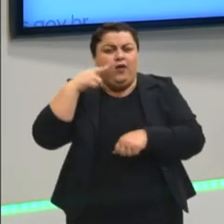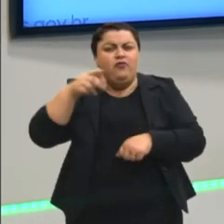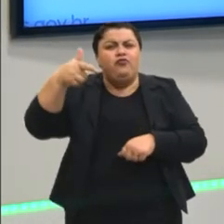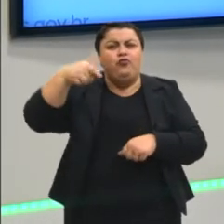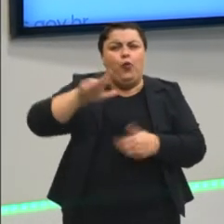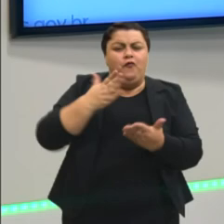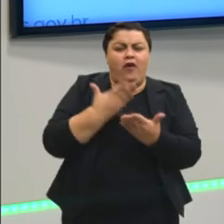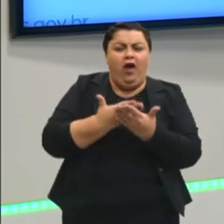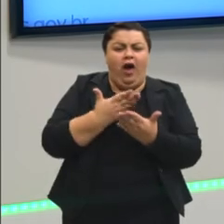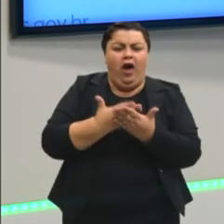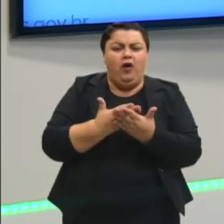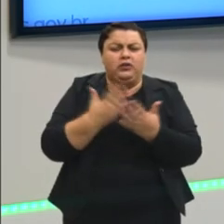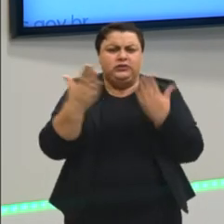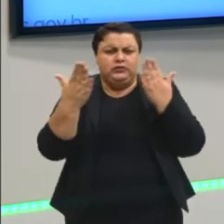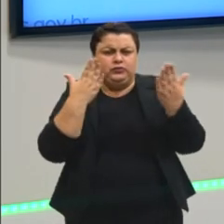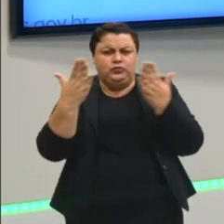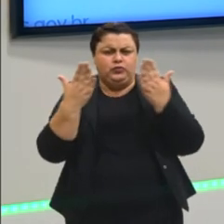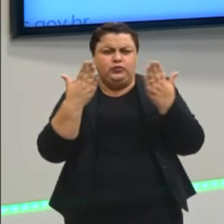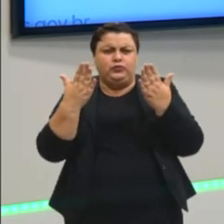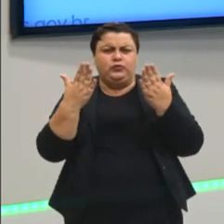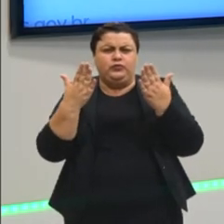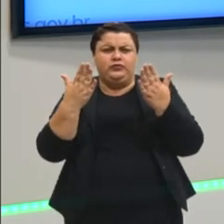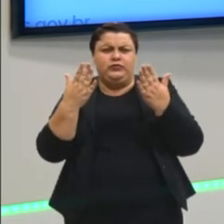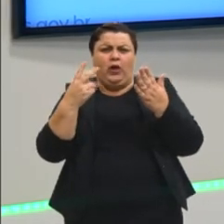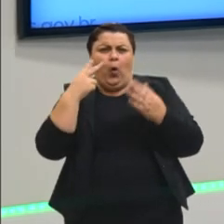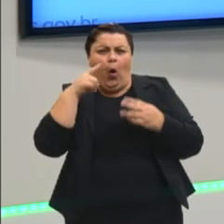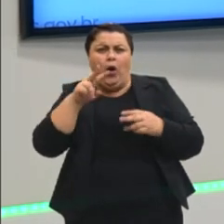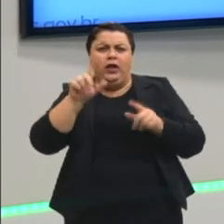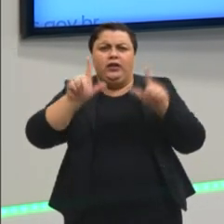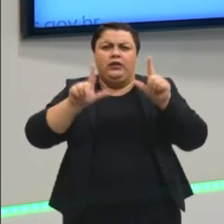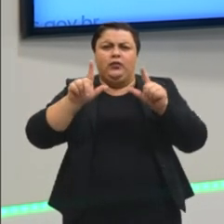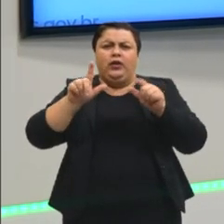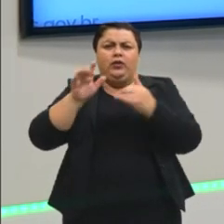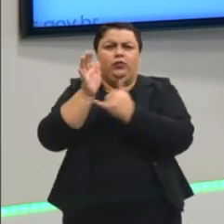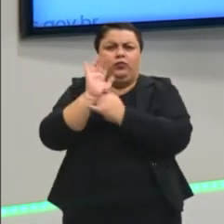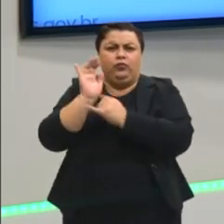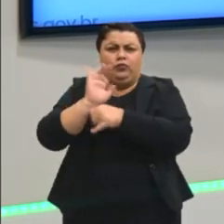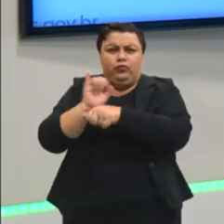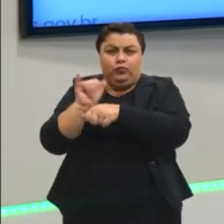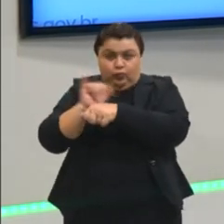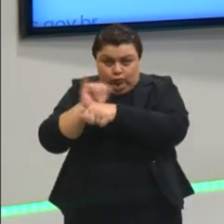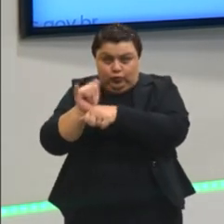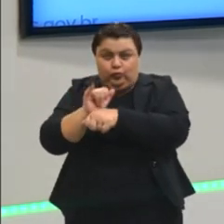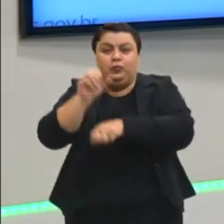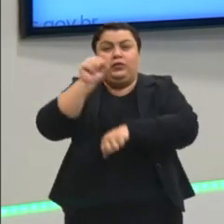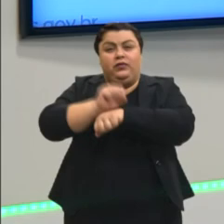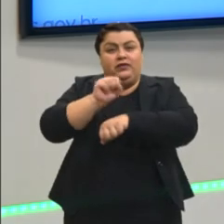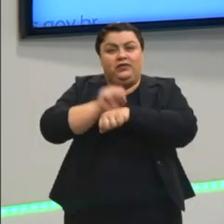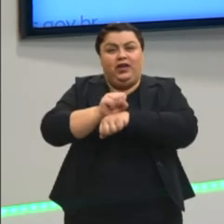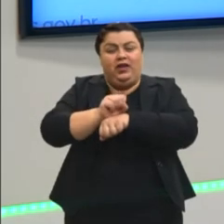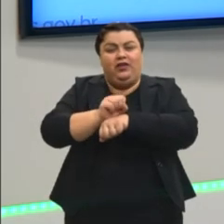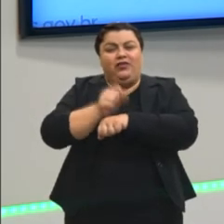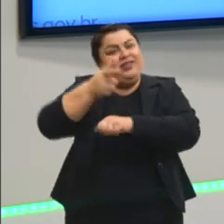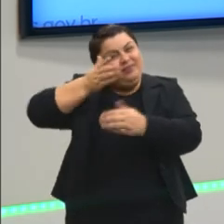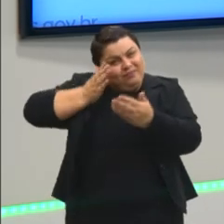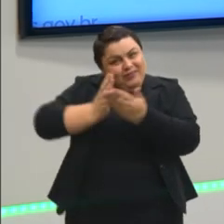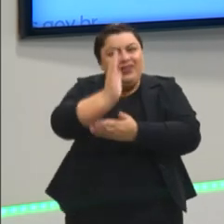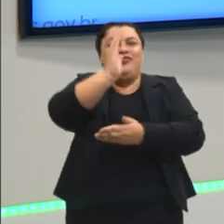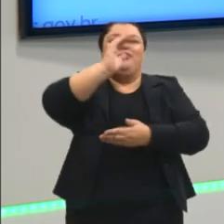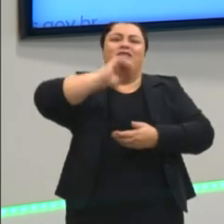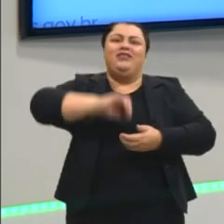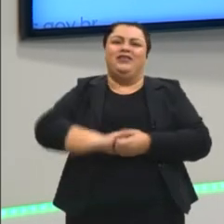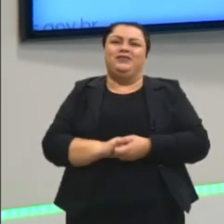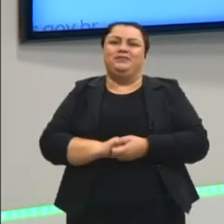aulas se vocês tiverem dúvida, acompanhem pelo canal do YouTube, eu espero vocês mais adiante então e partiu passar.